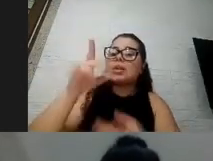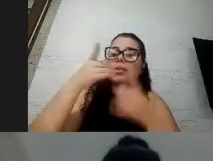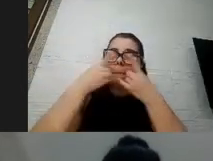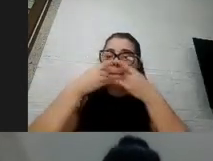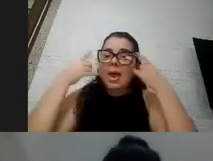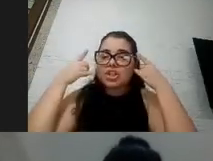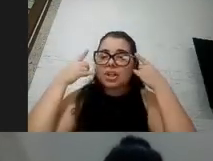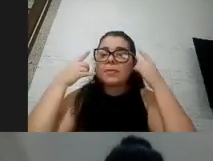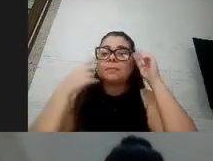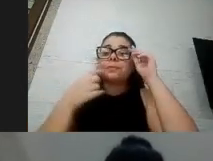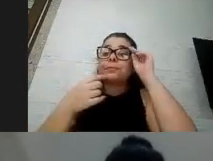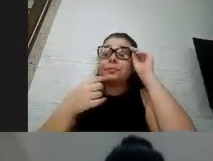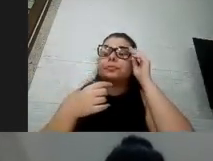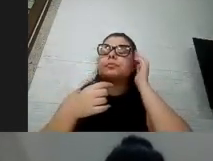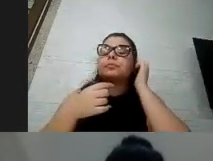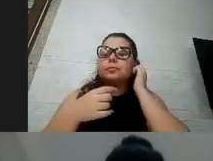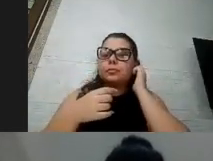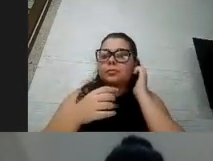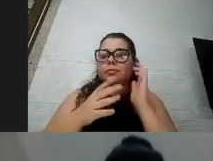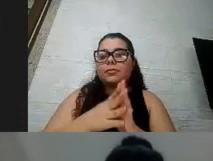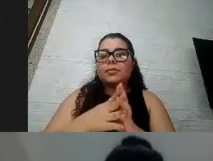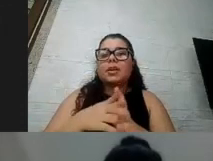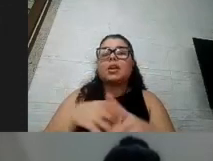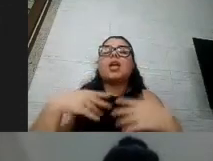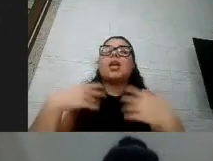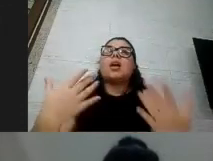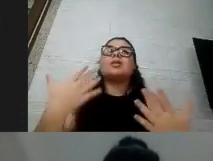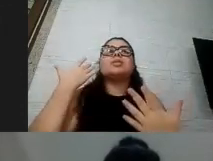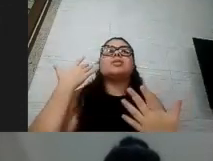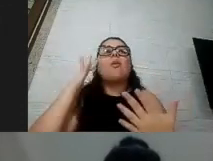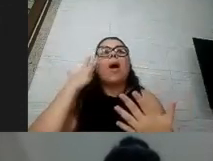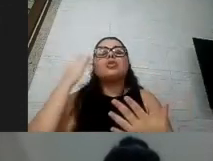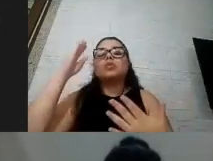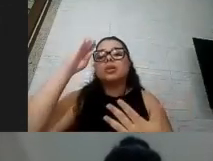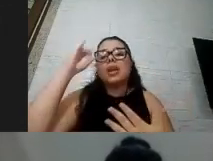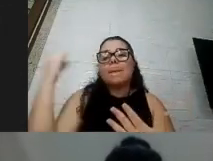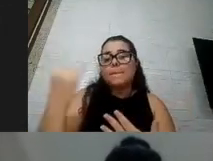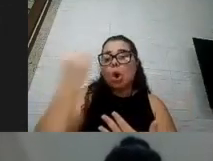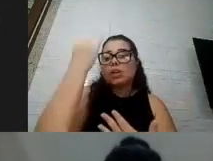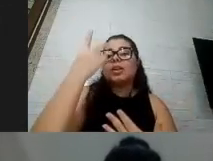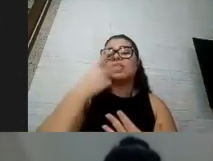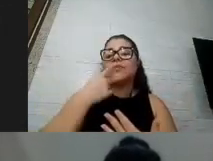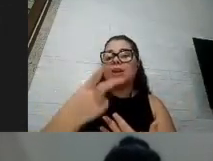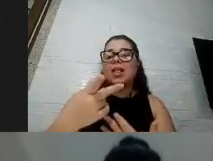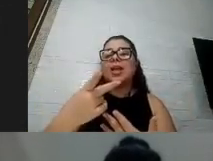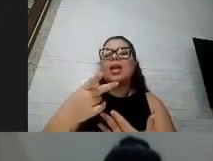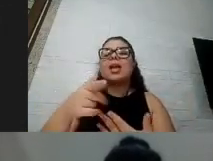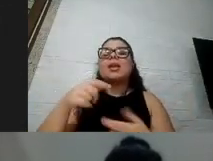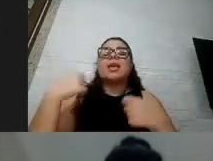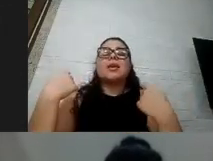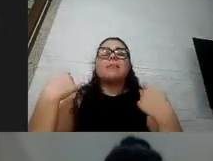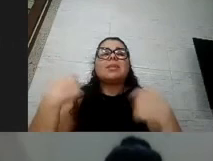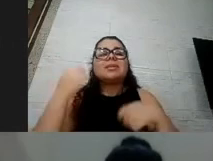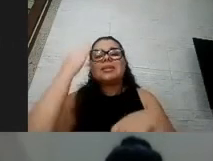vale dizer sobretudo para quem cuida e para quem acompanha que conhecer esse histórico da pessoa em